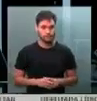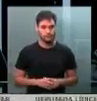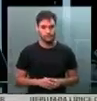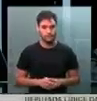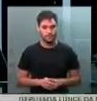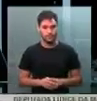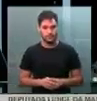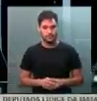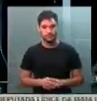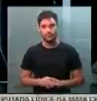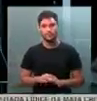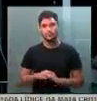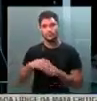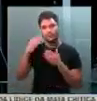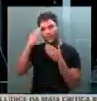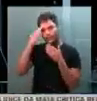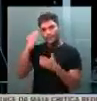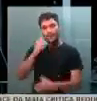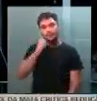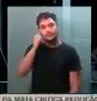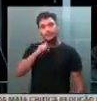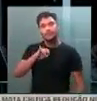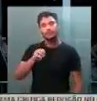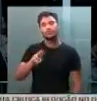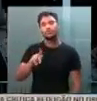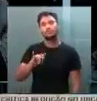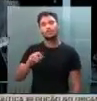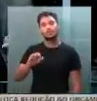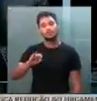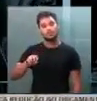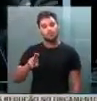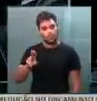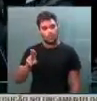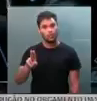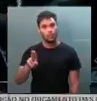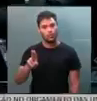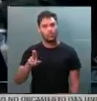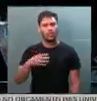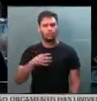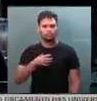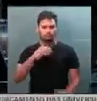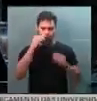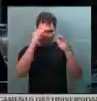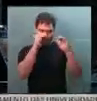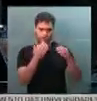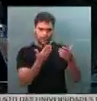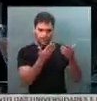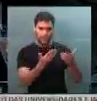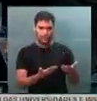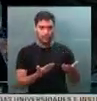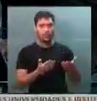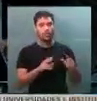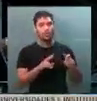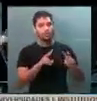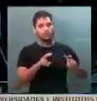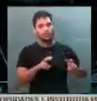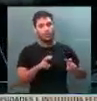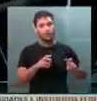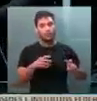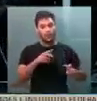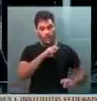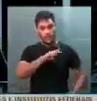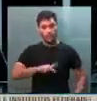Agradeço a V. Exª, senador Jorge Cajuru, inclusive com a consideração em relação a essa